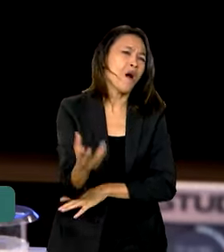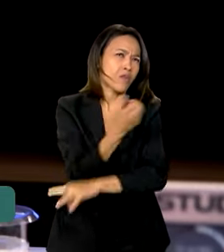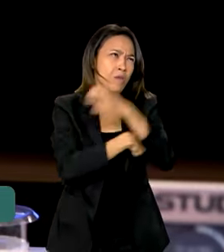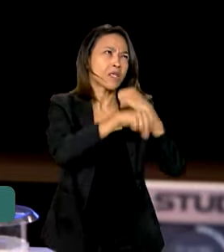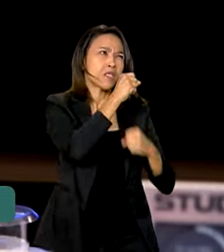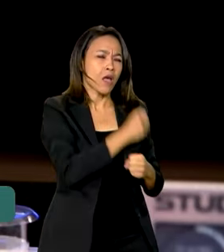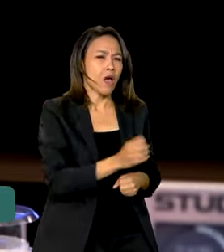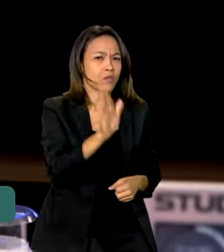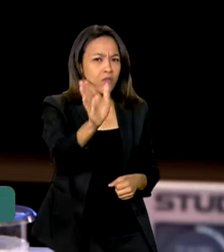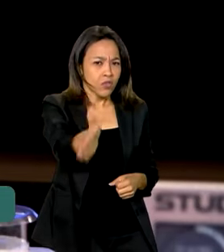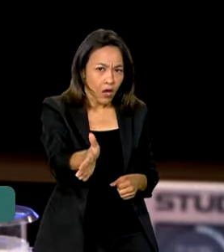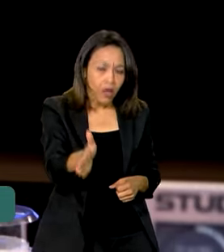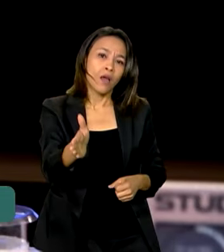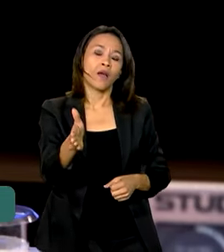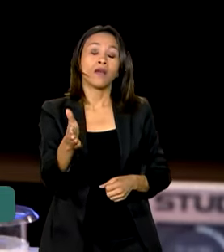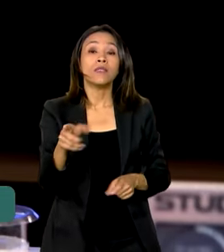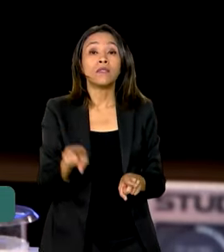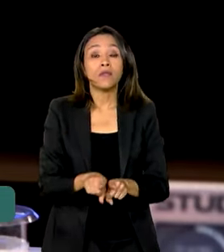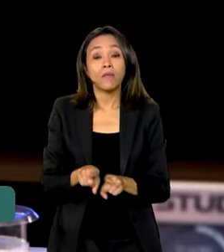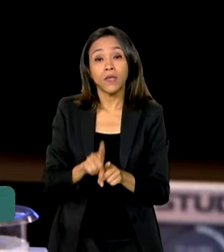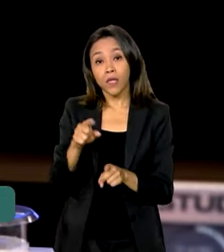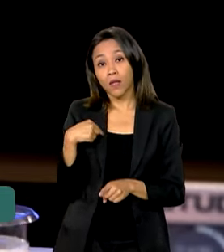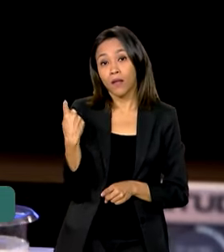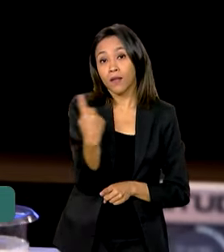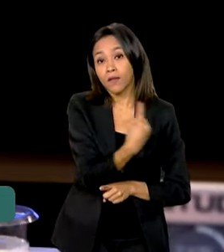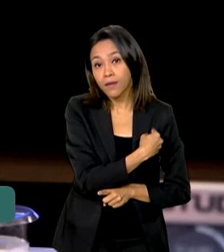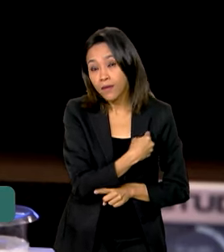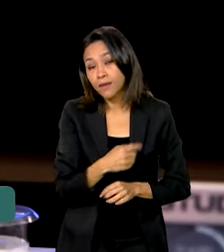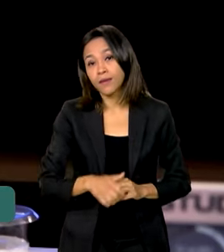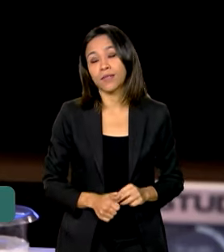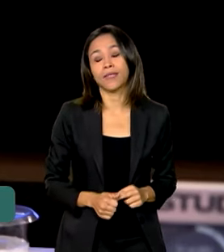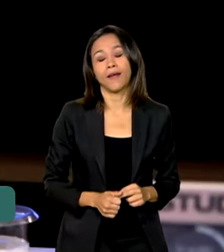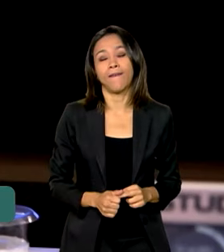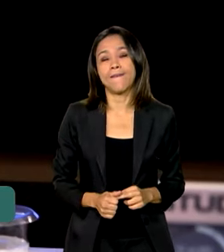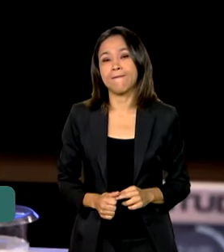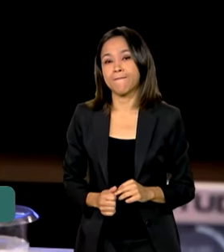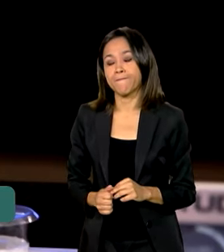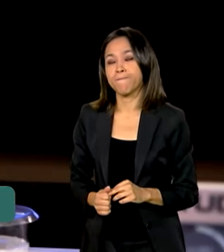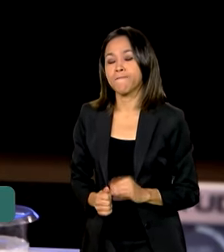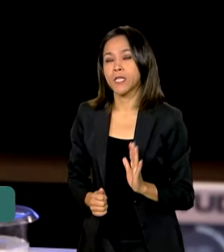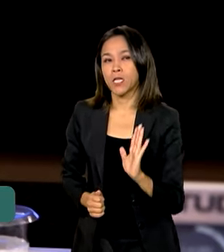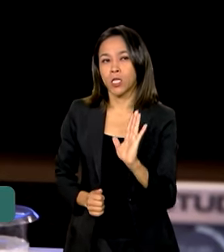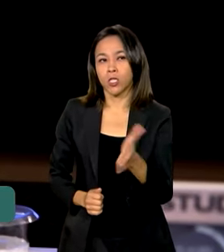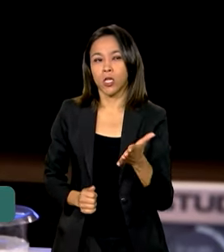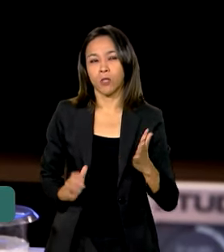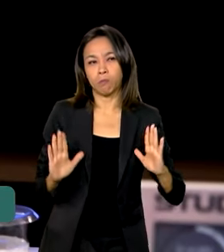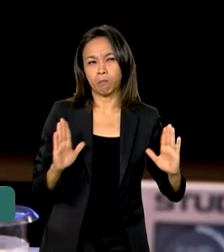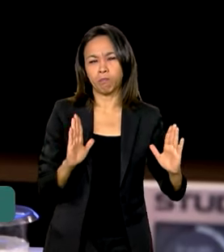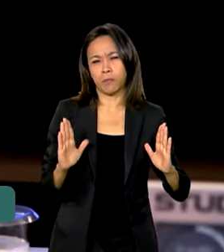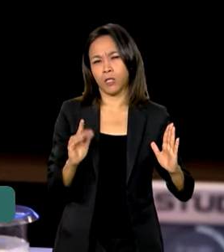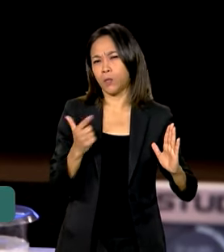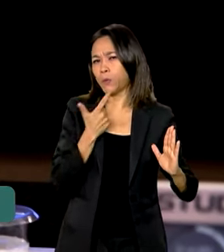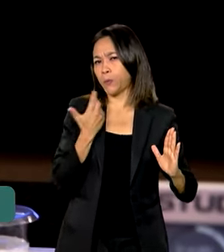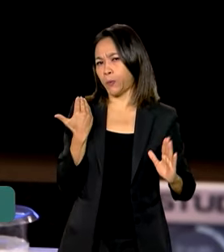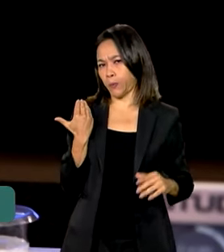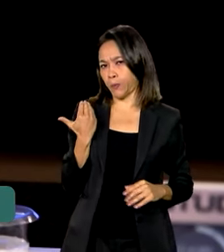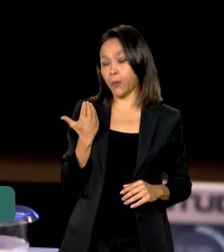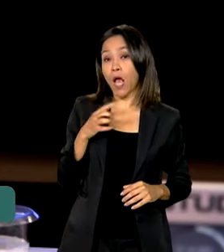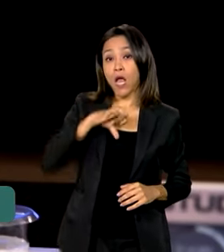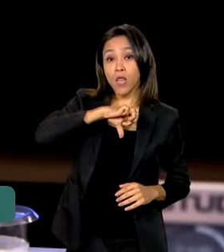Além disso, nós abrimos, já num período mais recente, 900